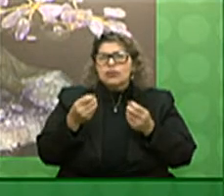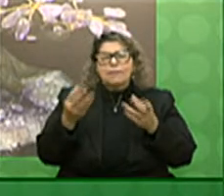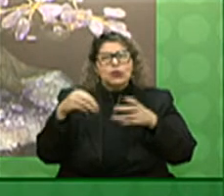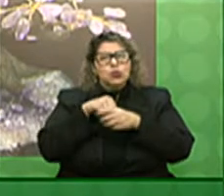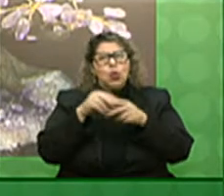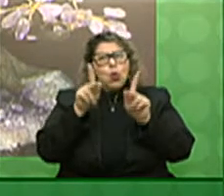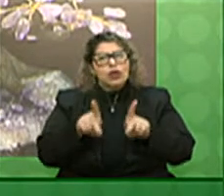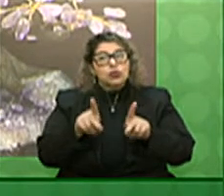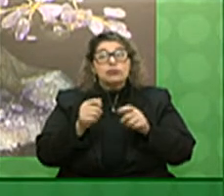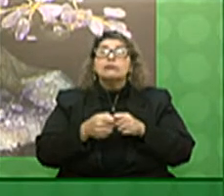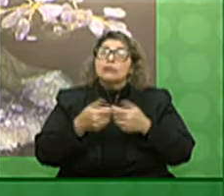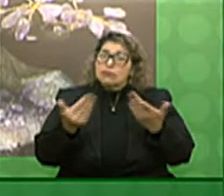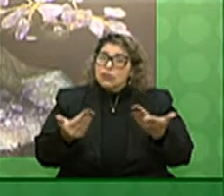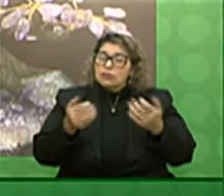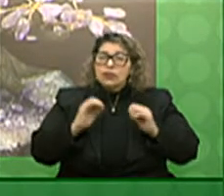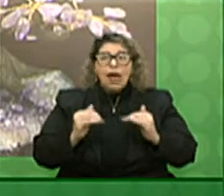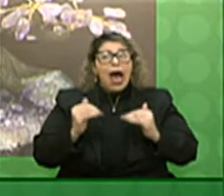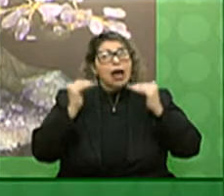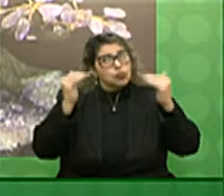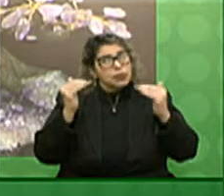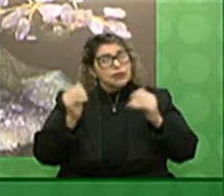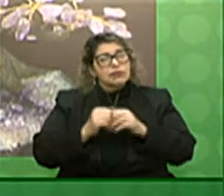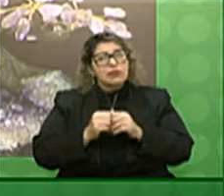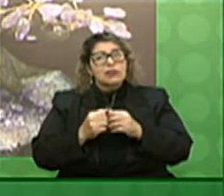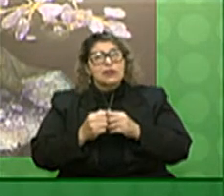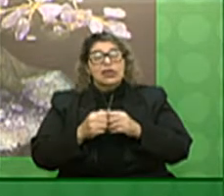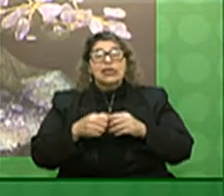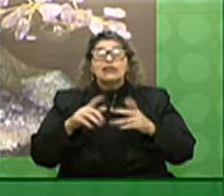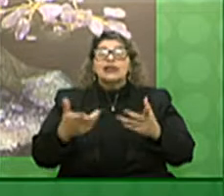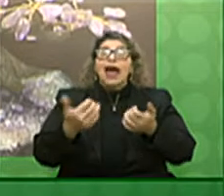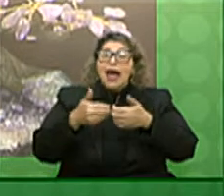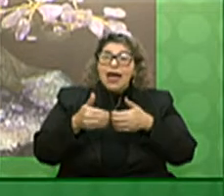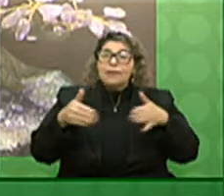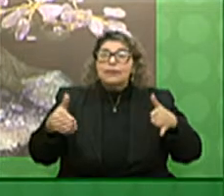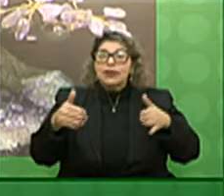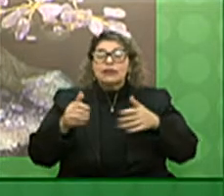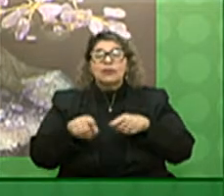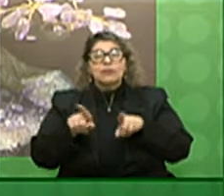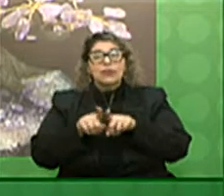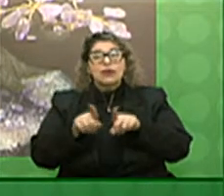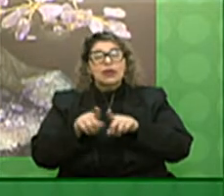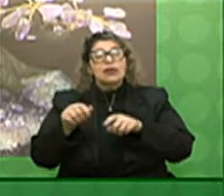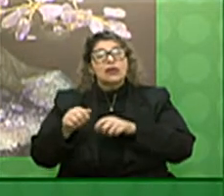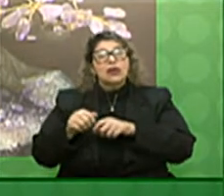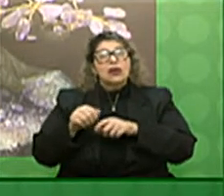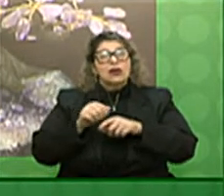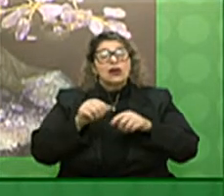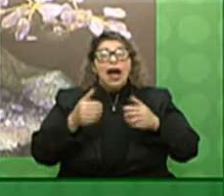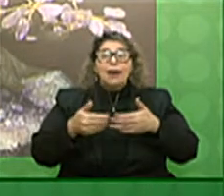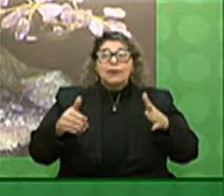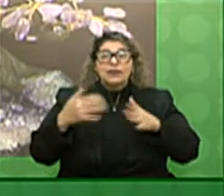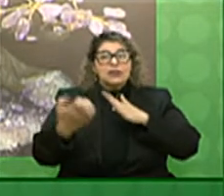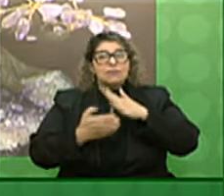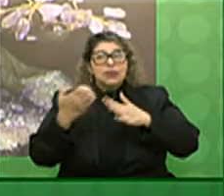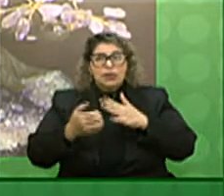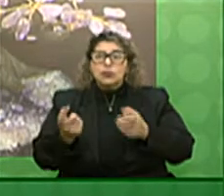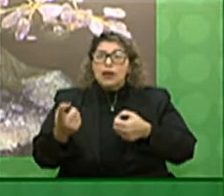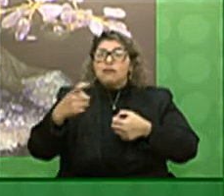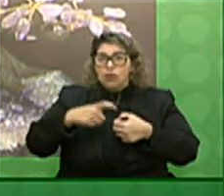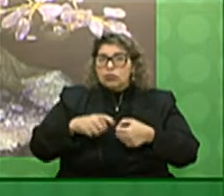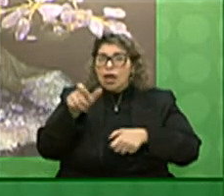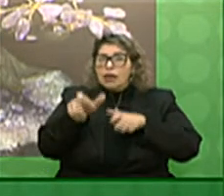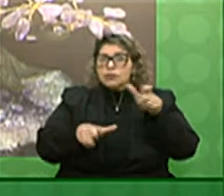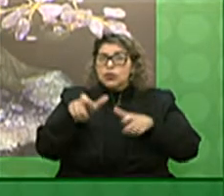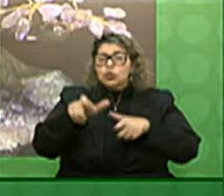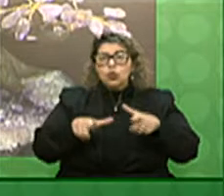superação e para que possamos fazer a retomada dos setores do comércio da indústria e dos serviços para que as pessoas possam voltar a